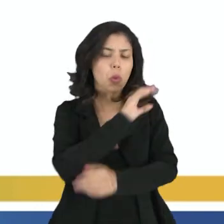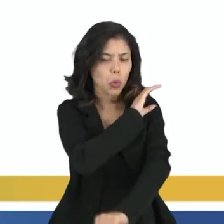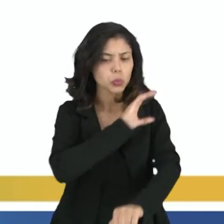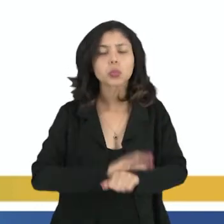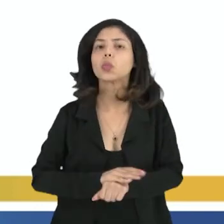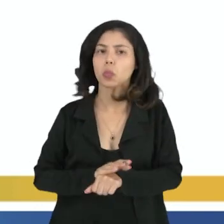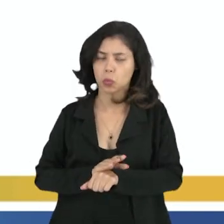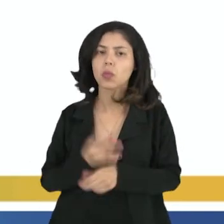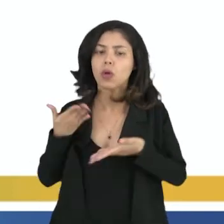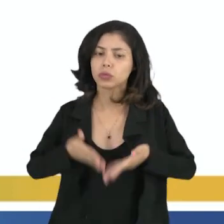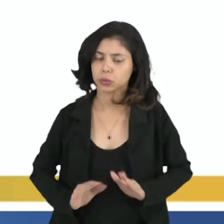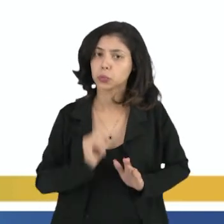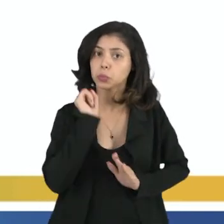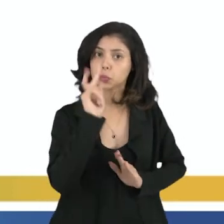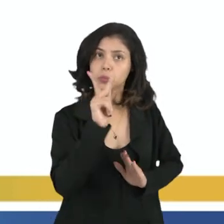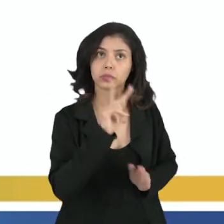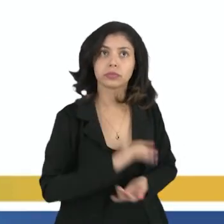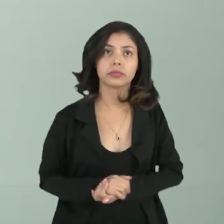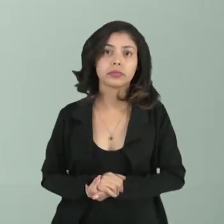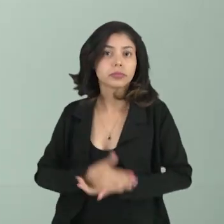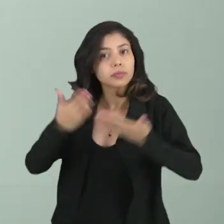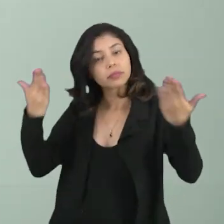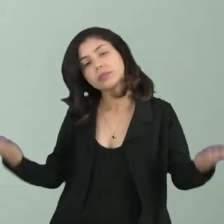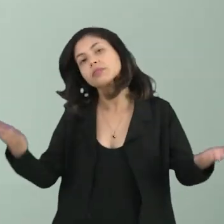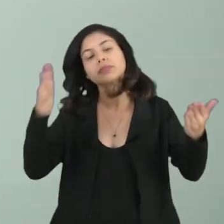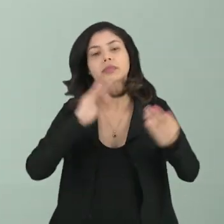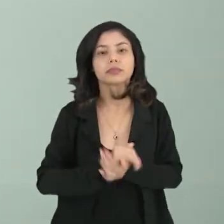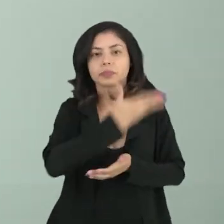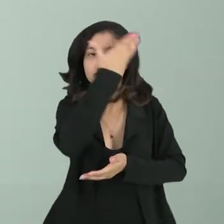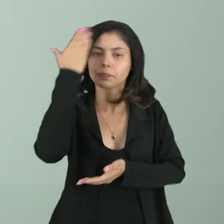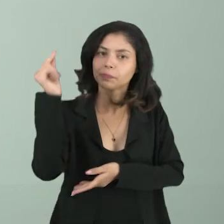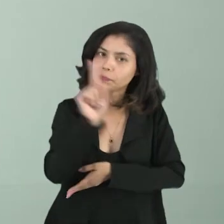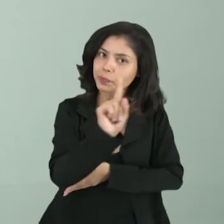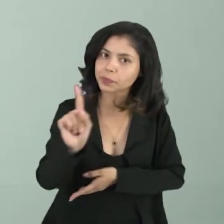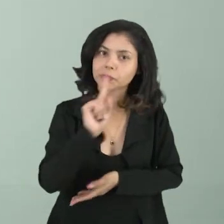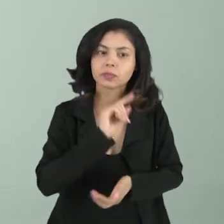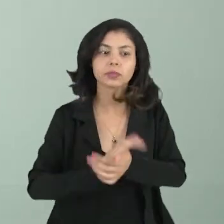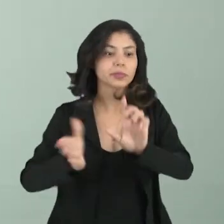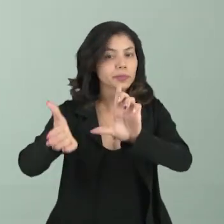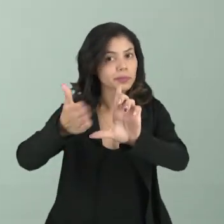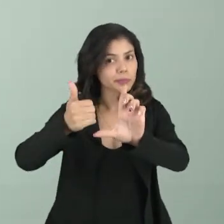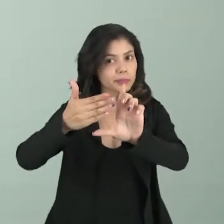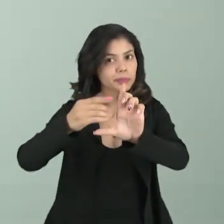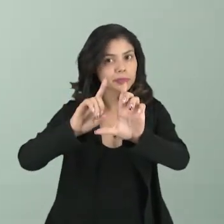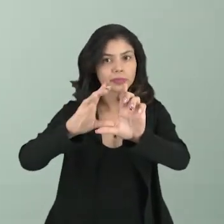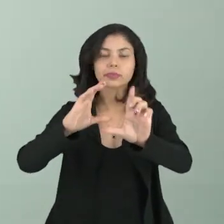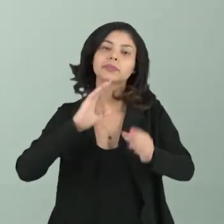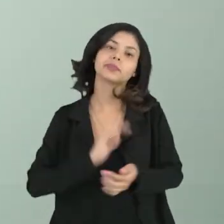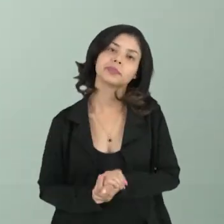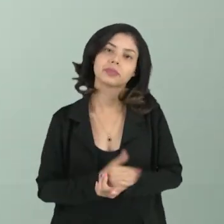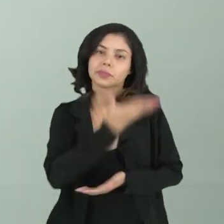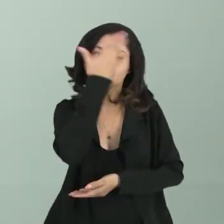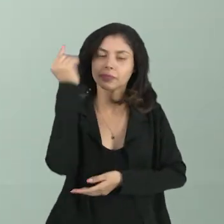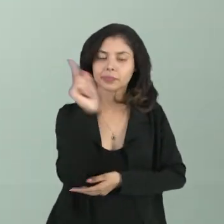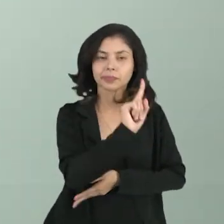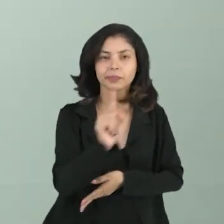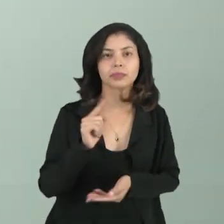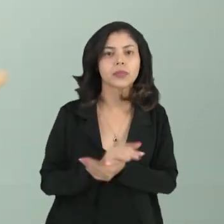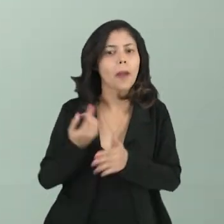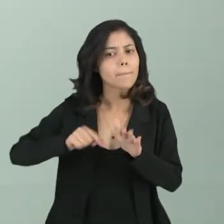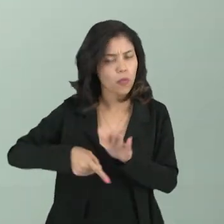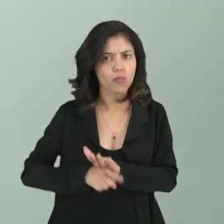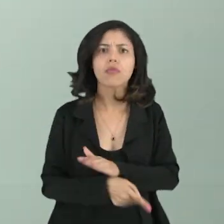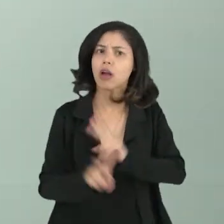ao nascer. Ok, pessoal? Pessoal, então, não esqueçam de acessar a nossa plataforma, não esqueçam de se